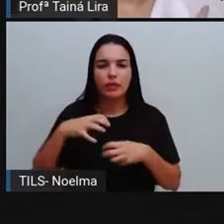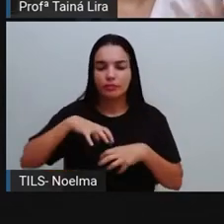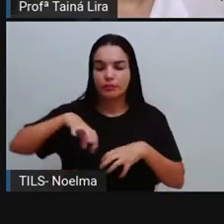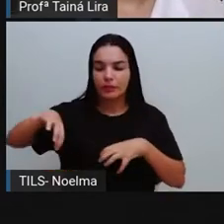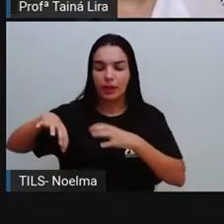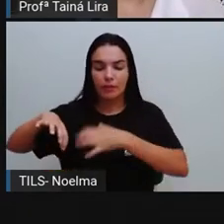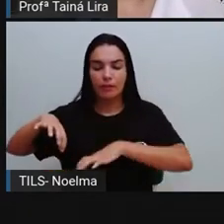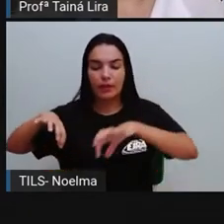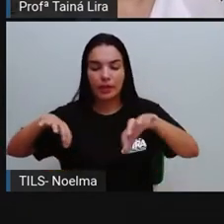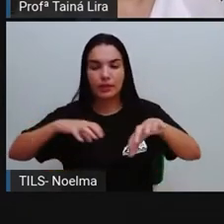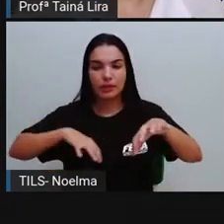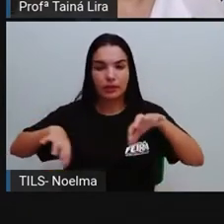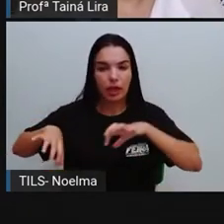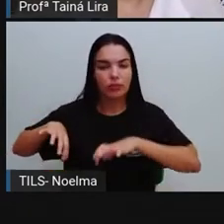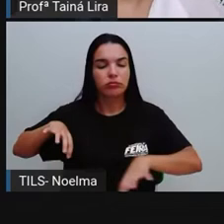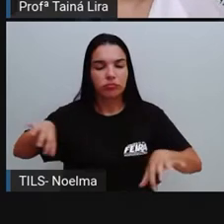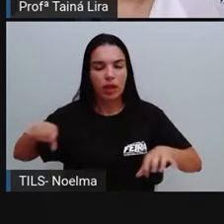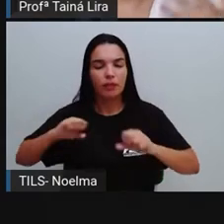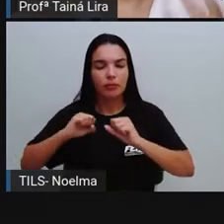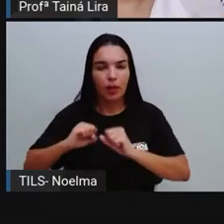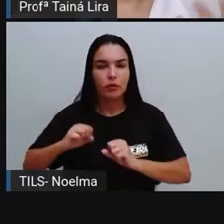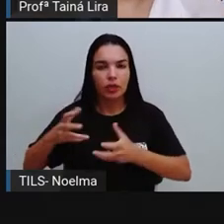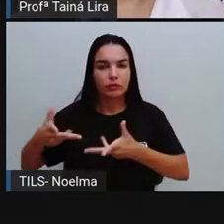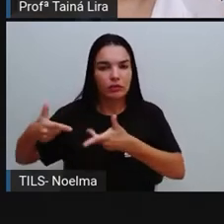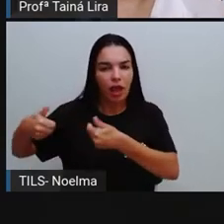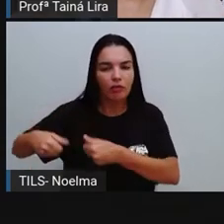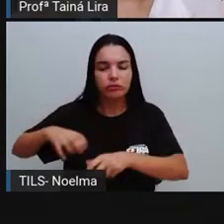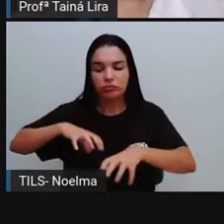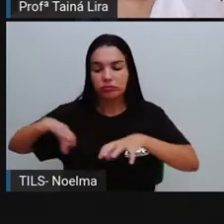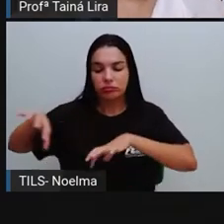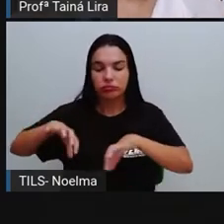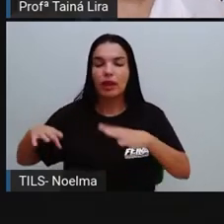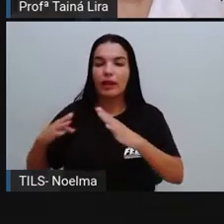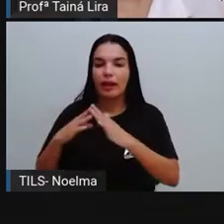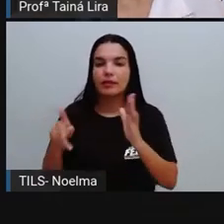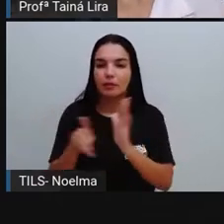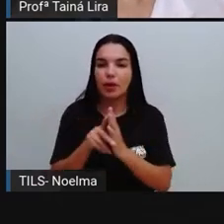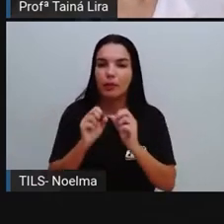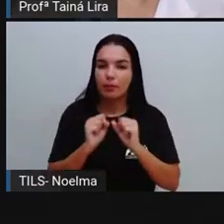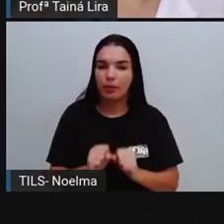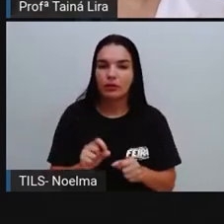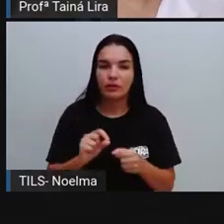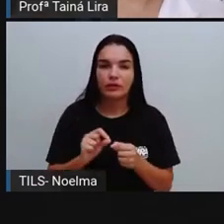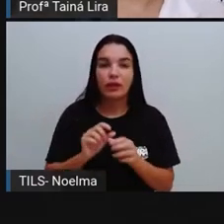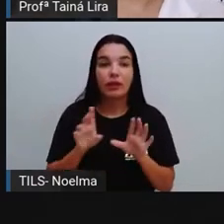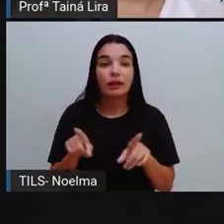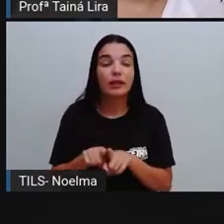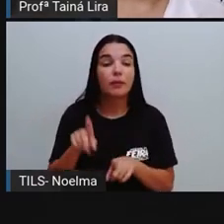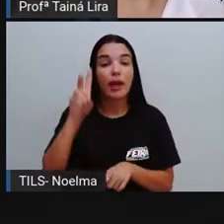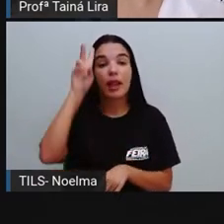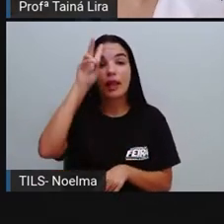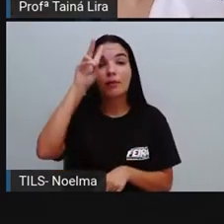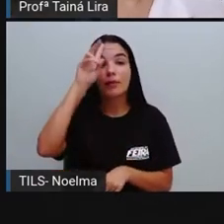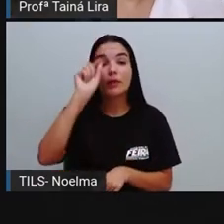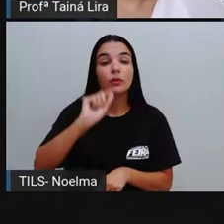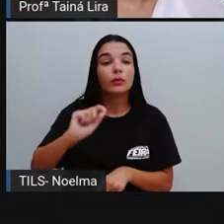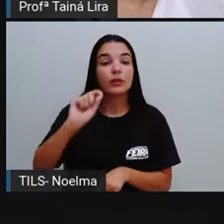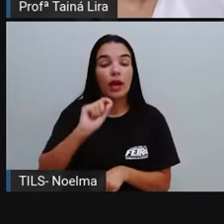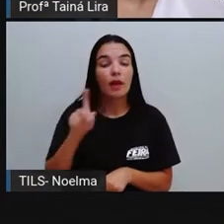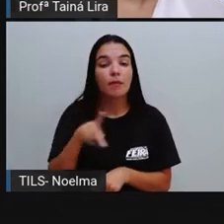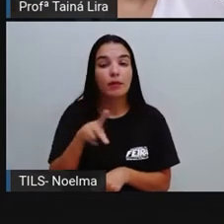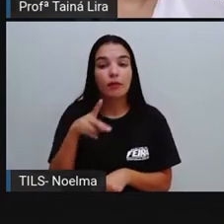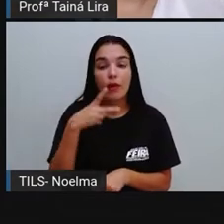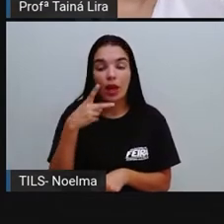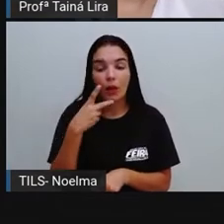algumas estratégias para a gente também estar fazendo a coleta seletiva em casa. Lembrando também que a Pro já falou